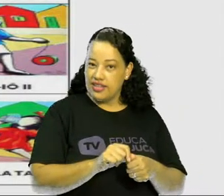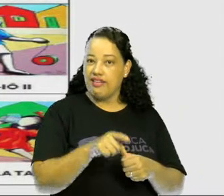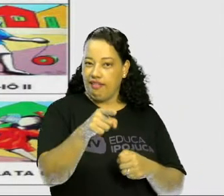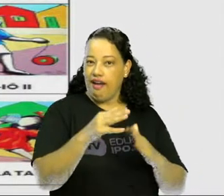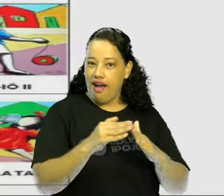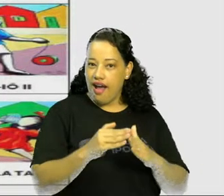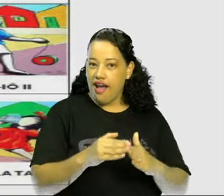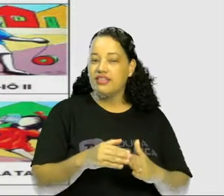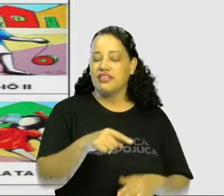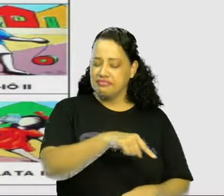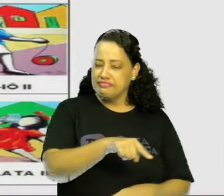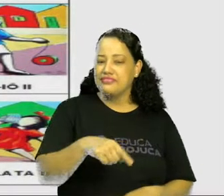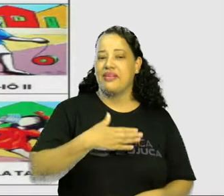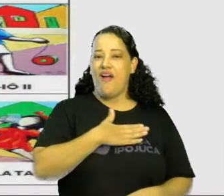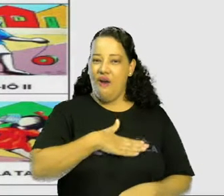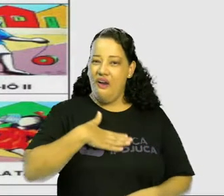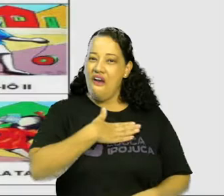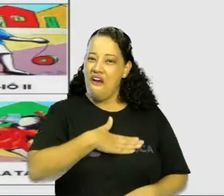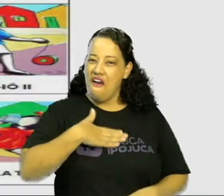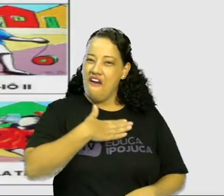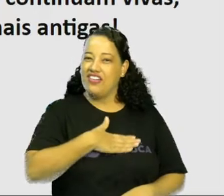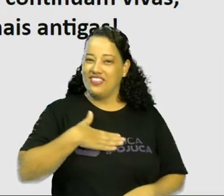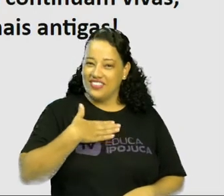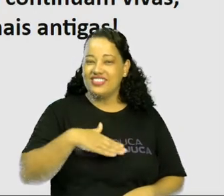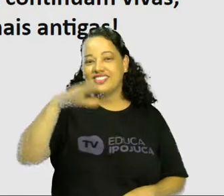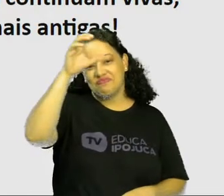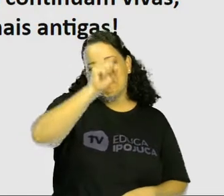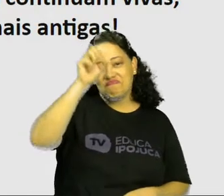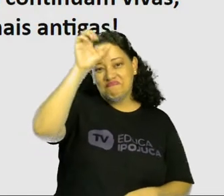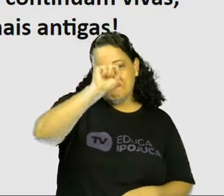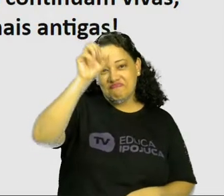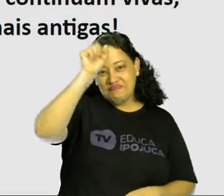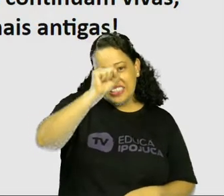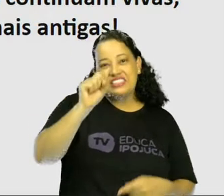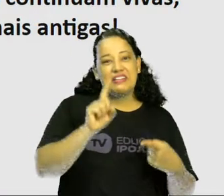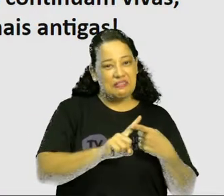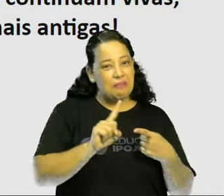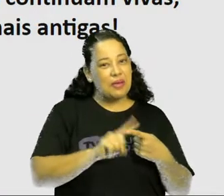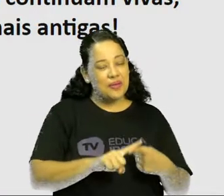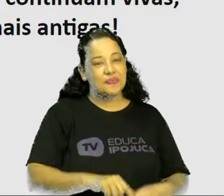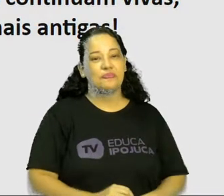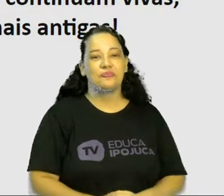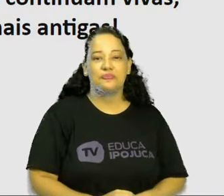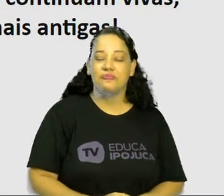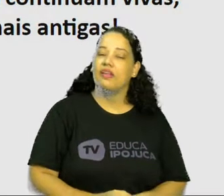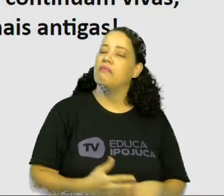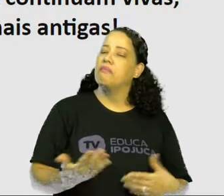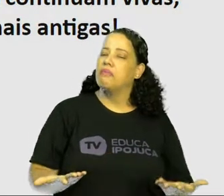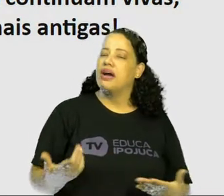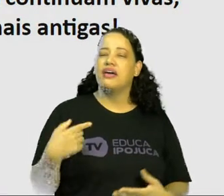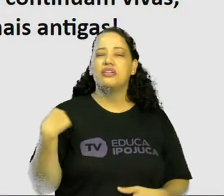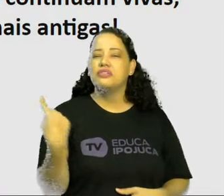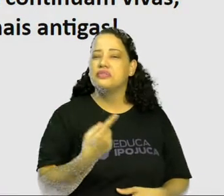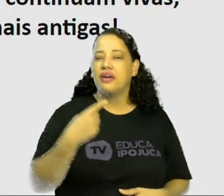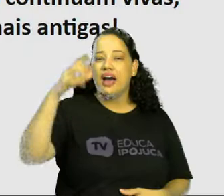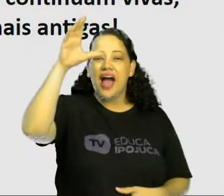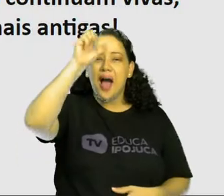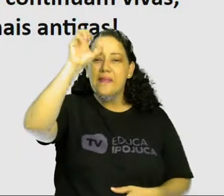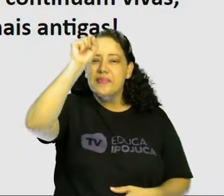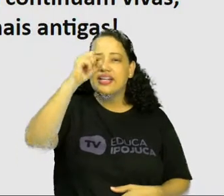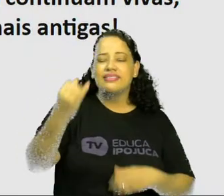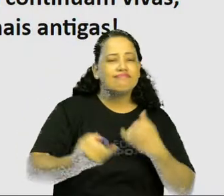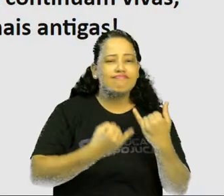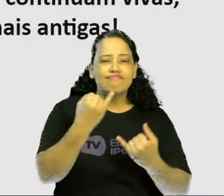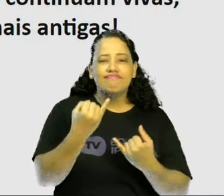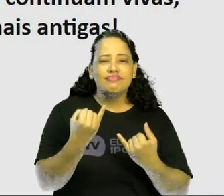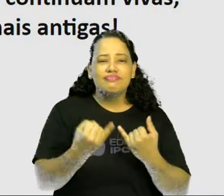fazer. Brincando e aprendendo ao mesmo tempo. E como é que a gente aprende uma brincadeira, crianças?